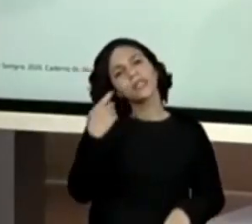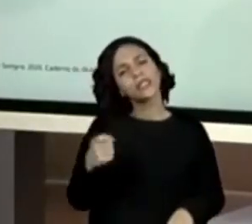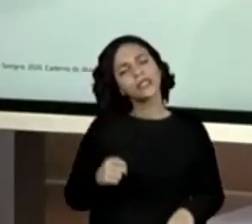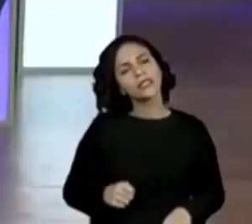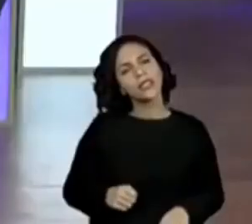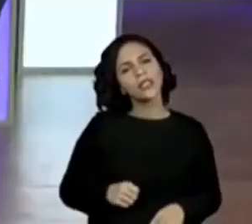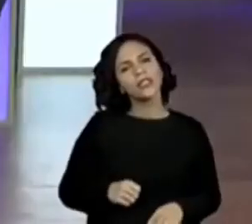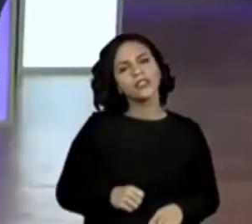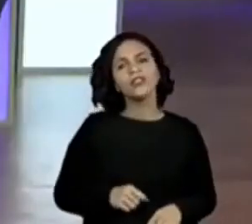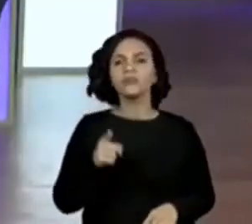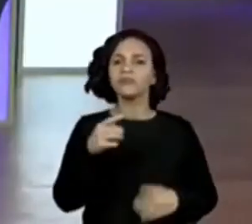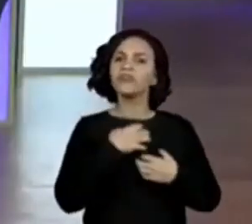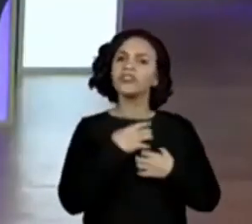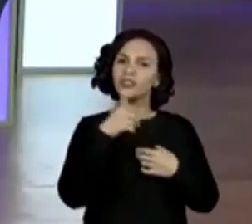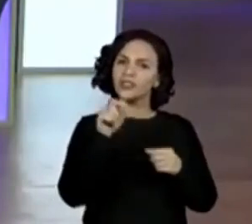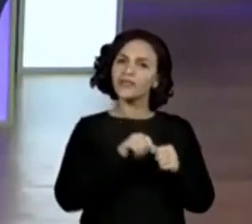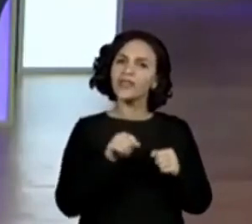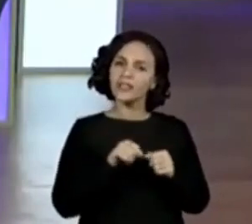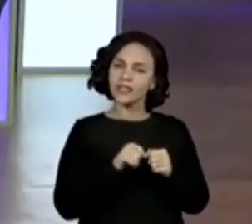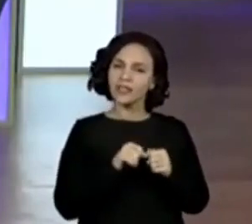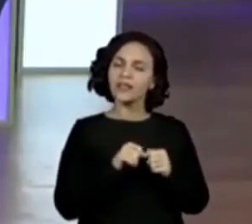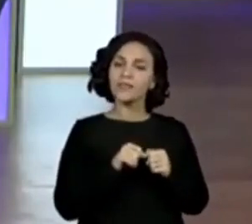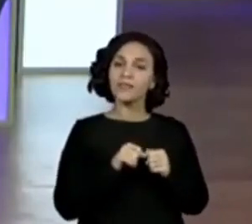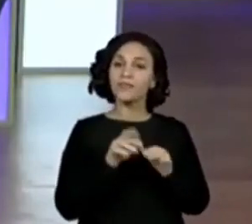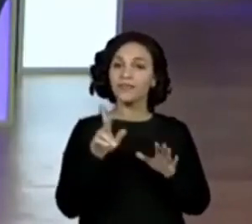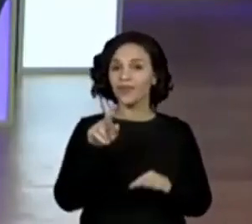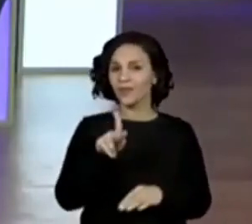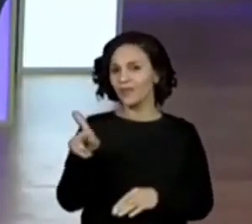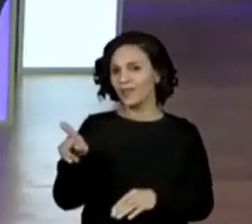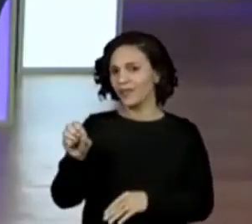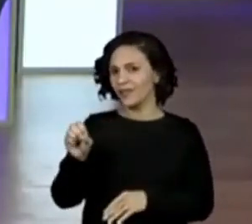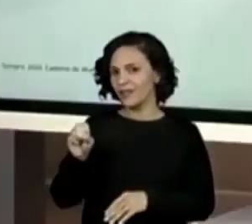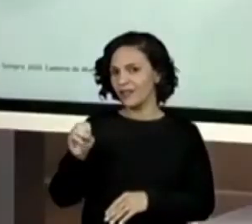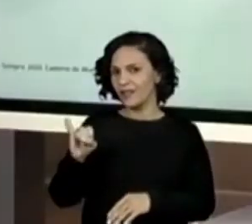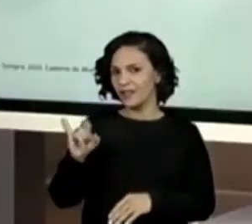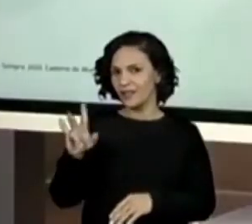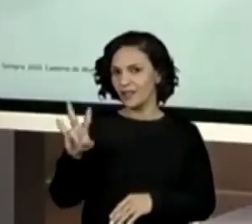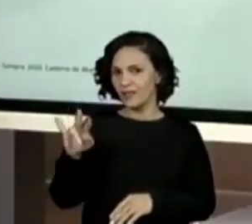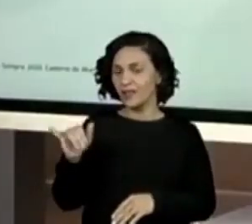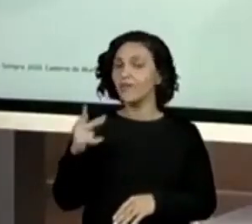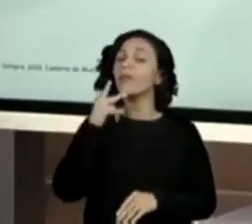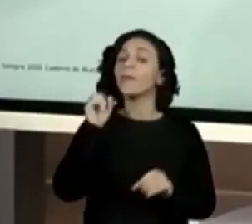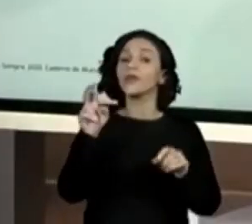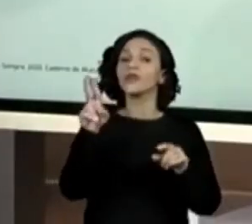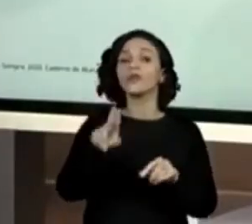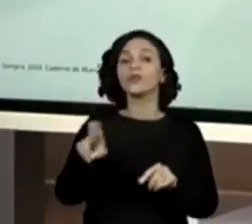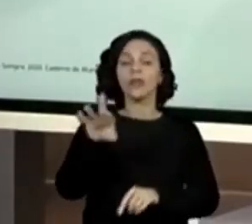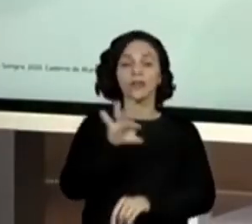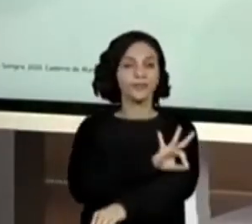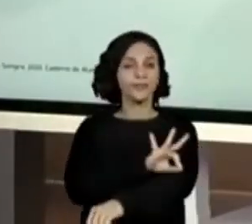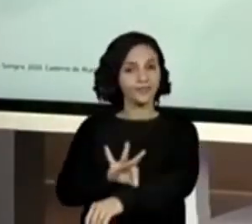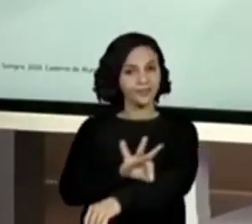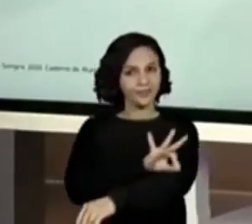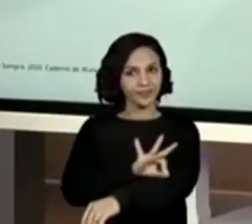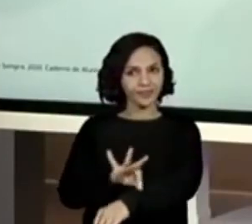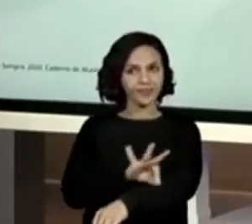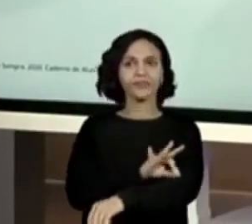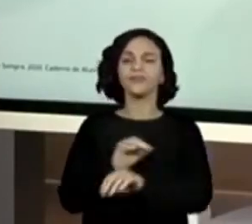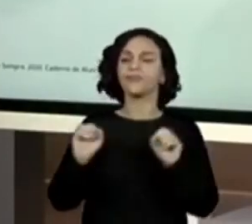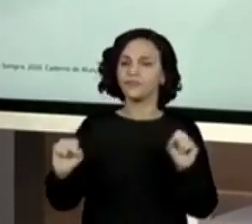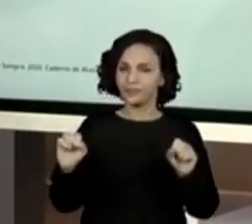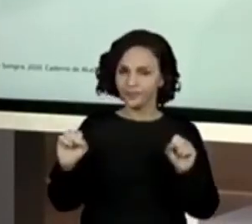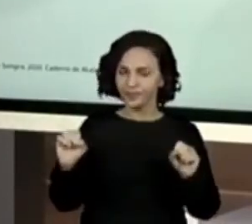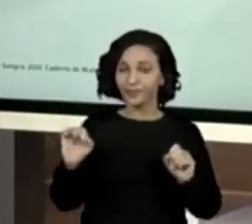que vocês fizeram. A professora Silvia trouxe. Nós podemos usar a régua? Podemos usar a régua. Mas, você